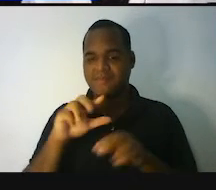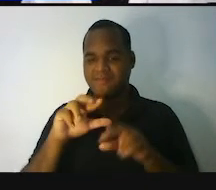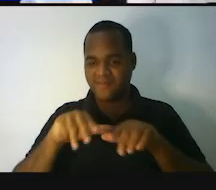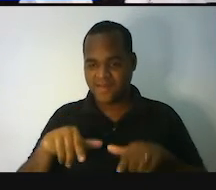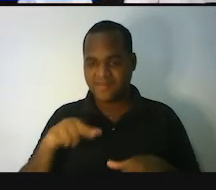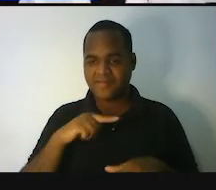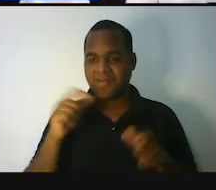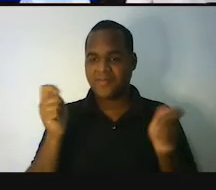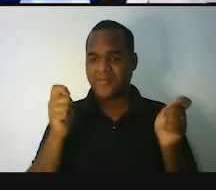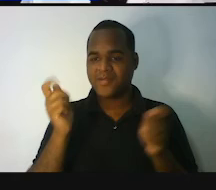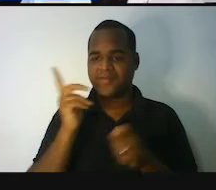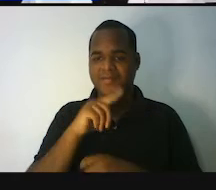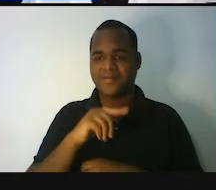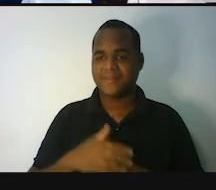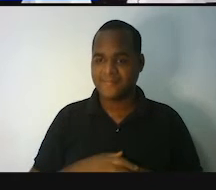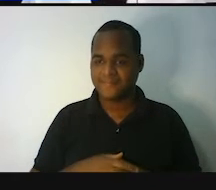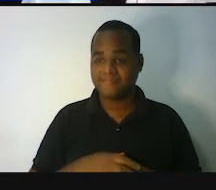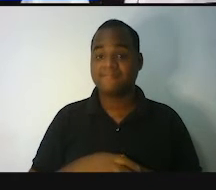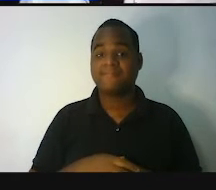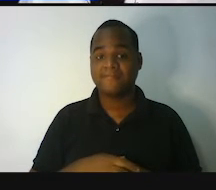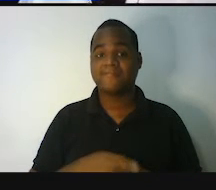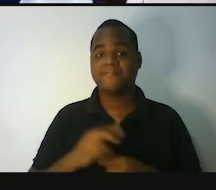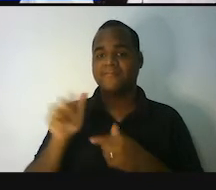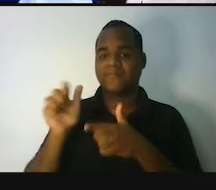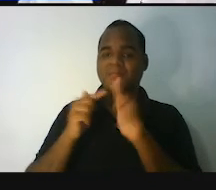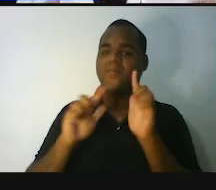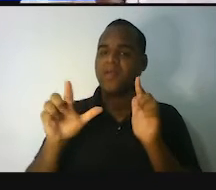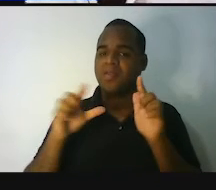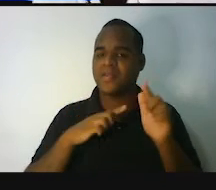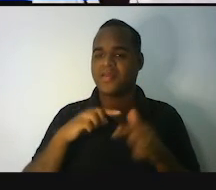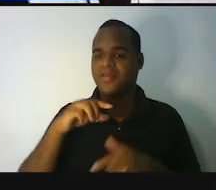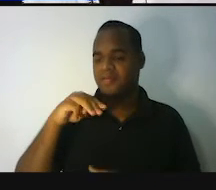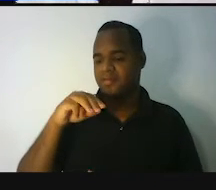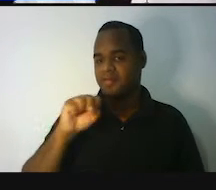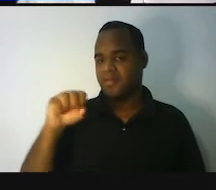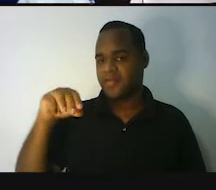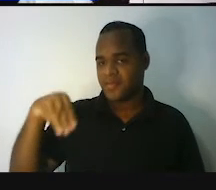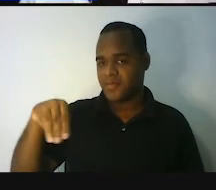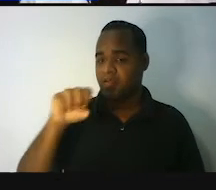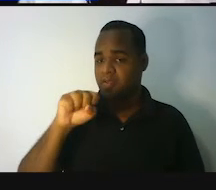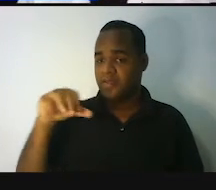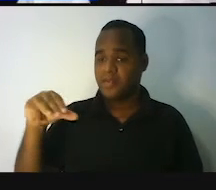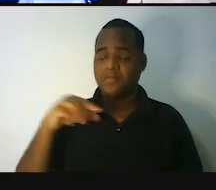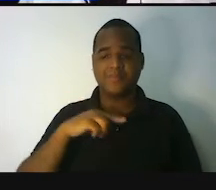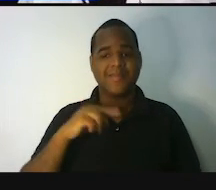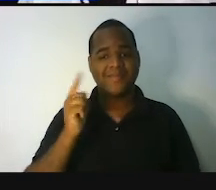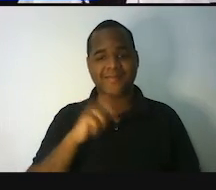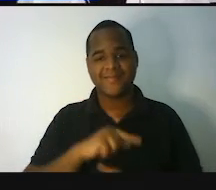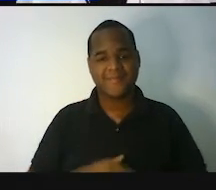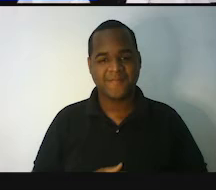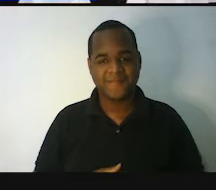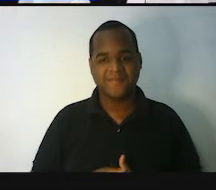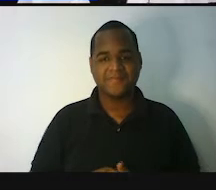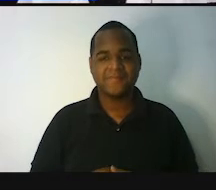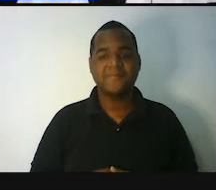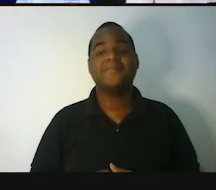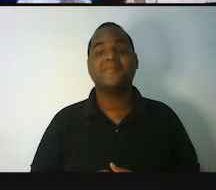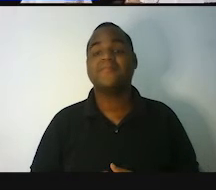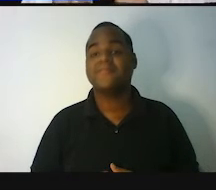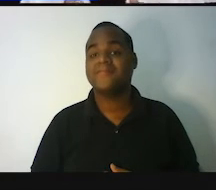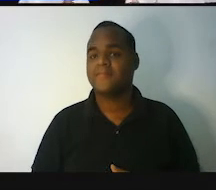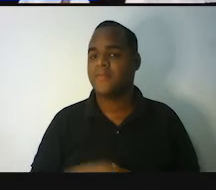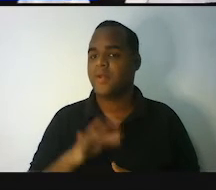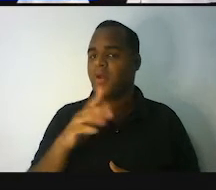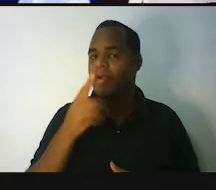A forma como as coisas são medidas está falando dos sistemas de medidas, certo? E aí, ó,